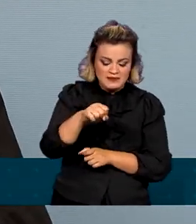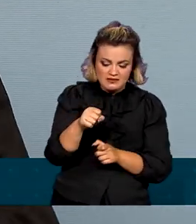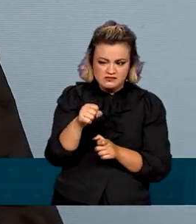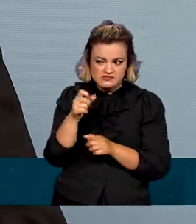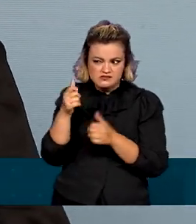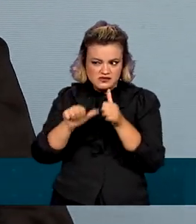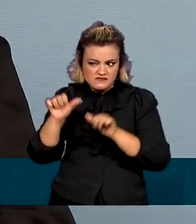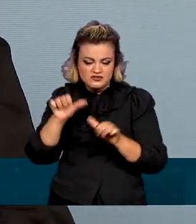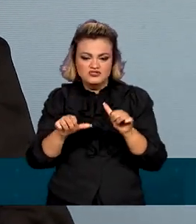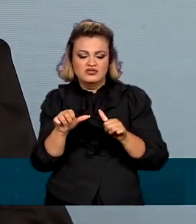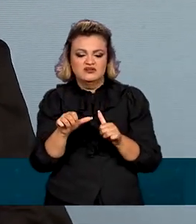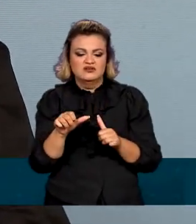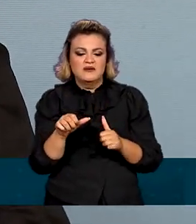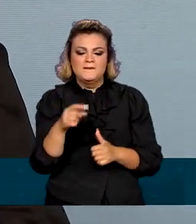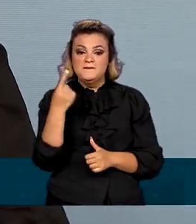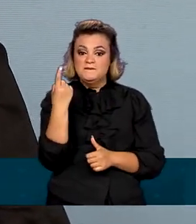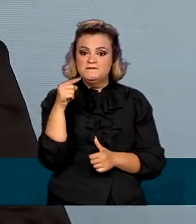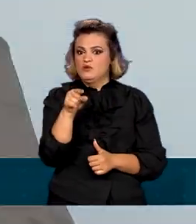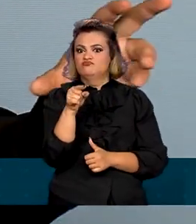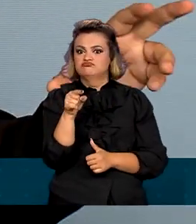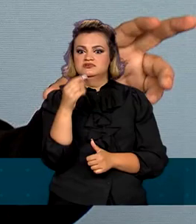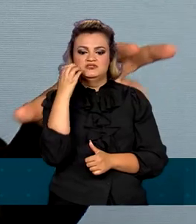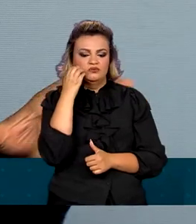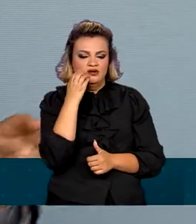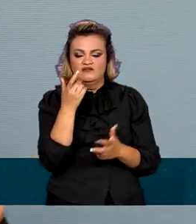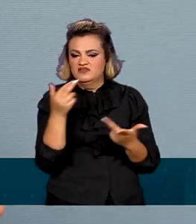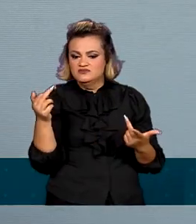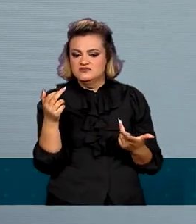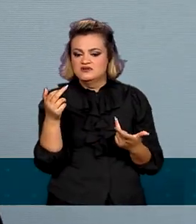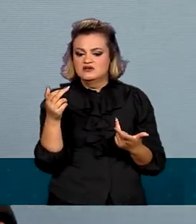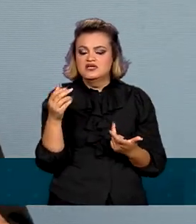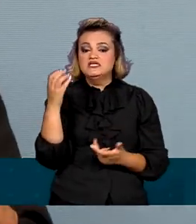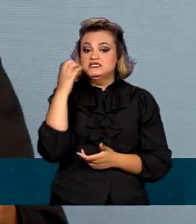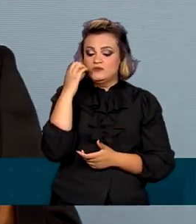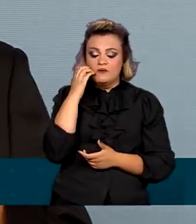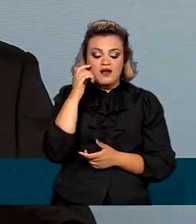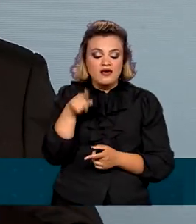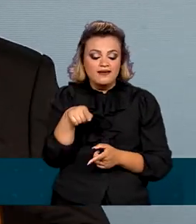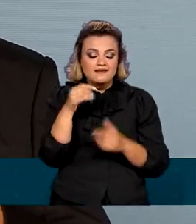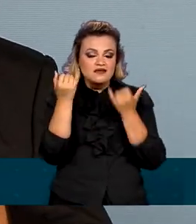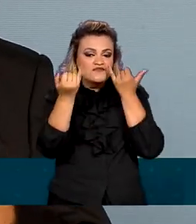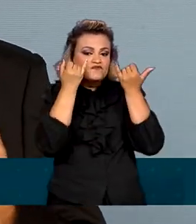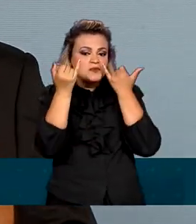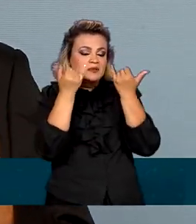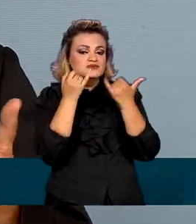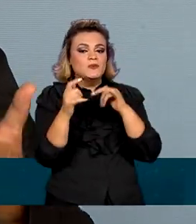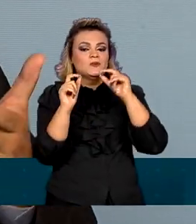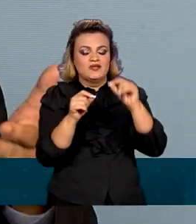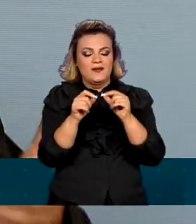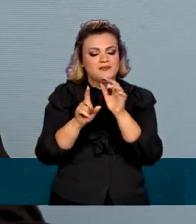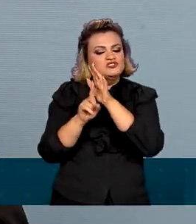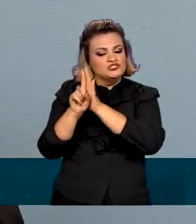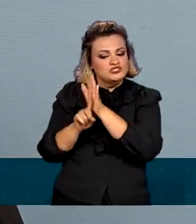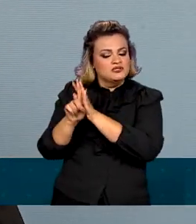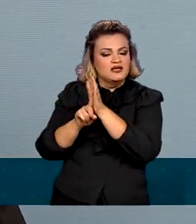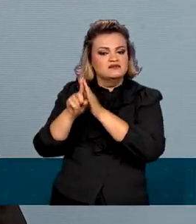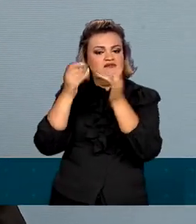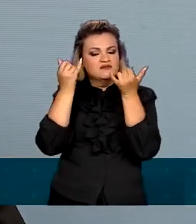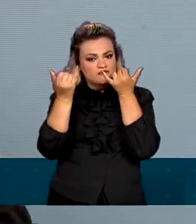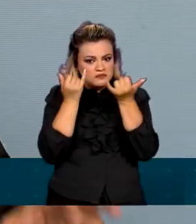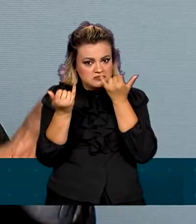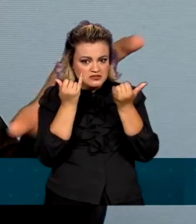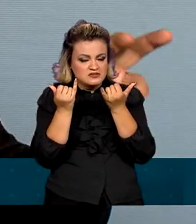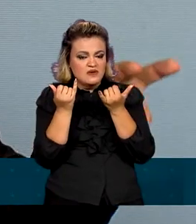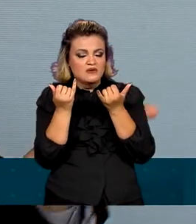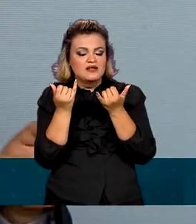falando de mais de mil celulares, celulares que são importantes para que a partir da análise dessas informações